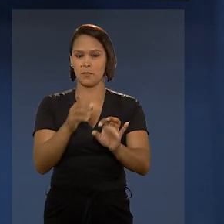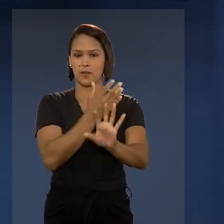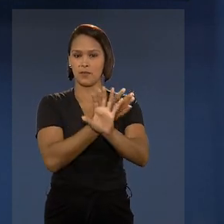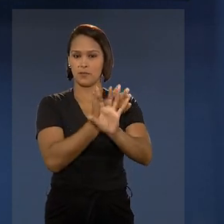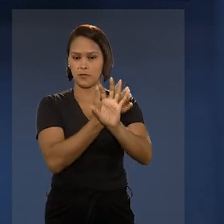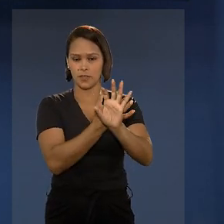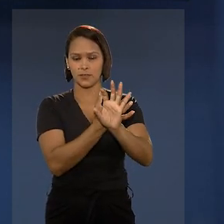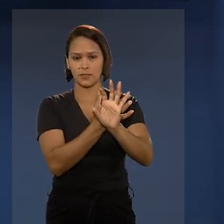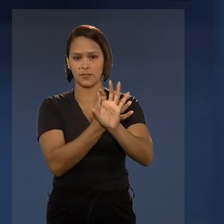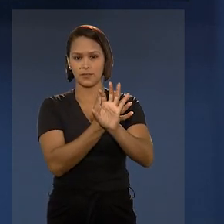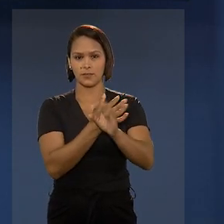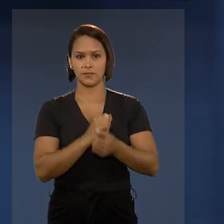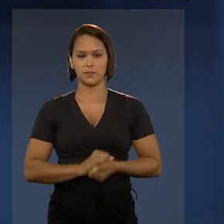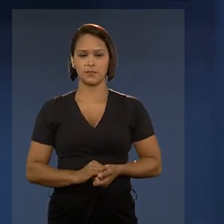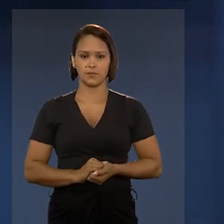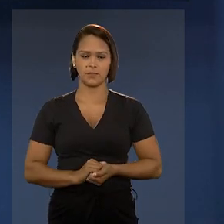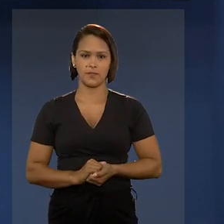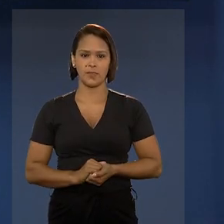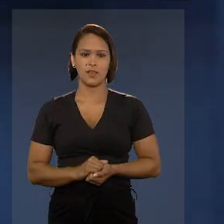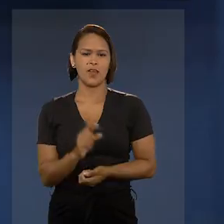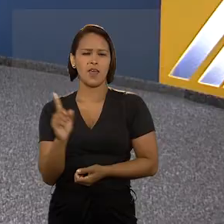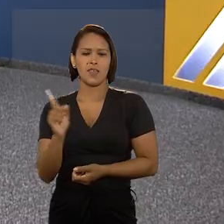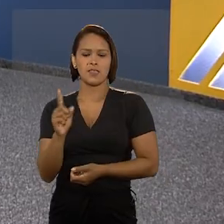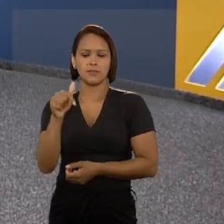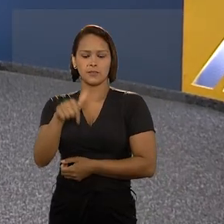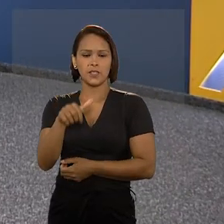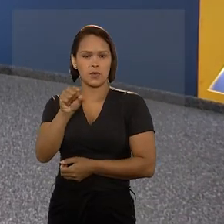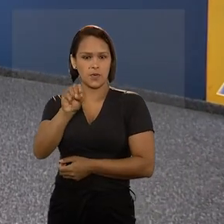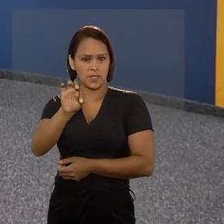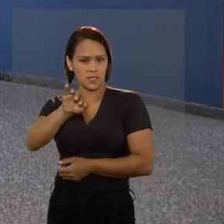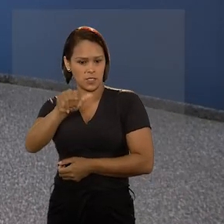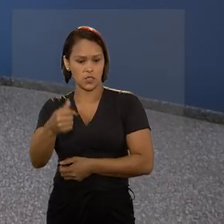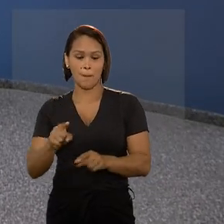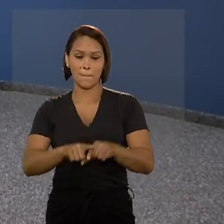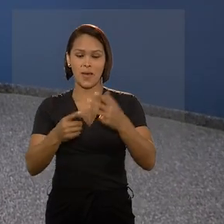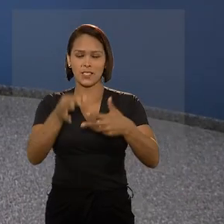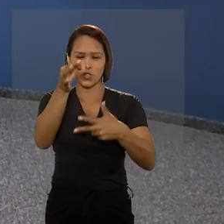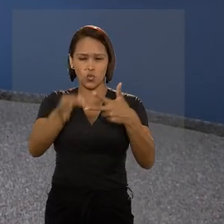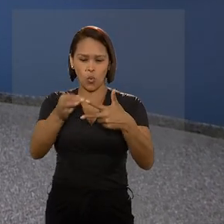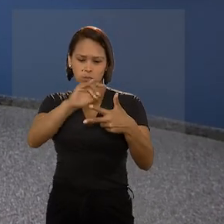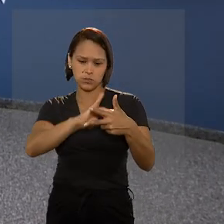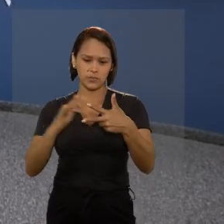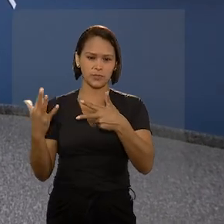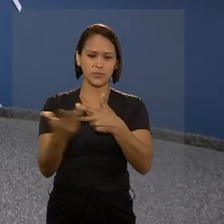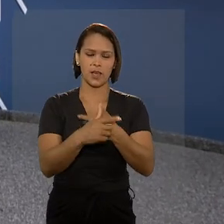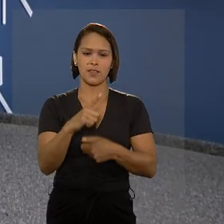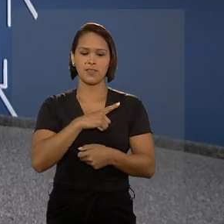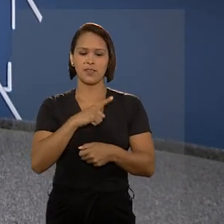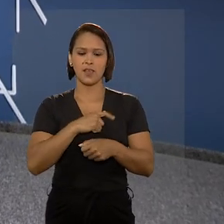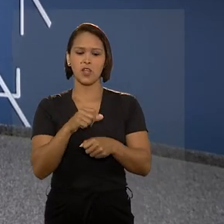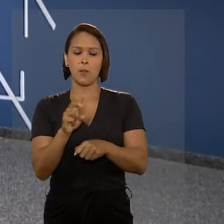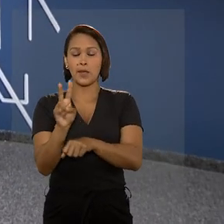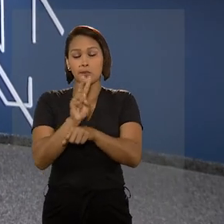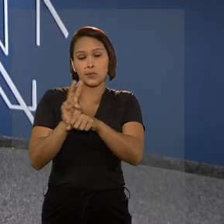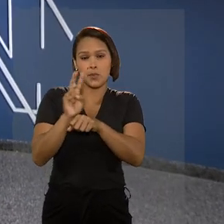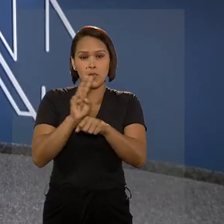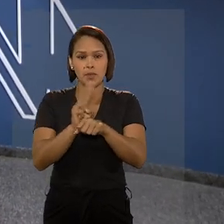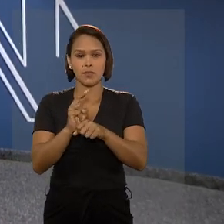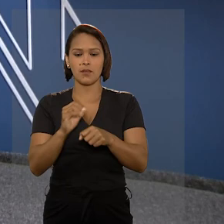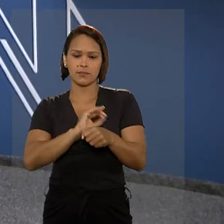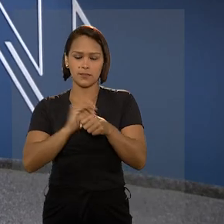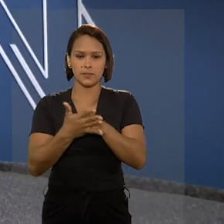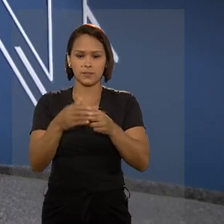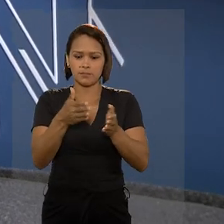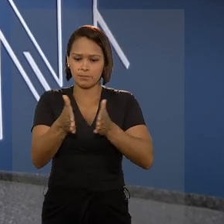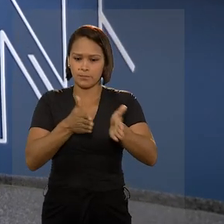estão sendo realizadas virtualmente. Não só o STJ, mas todo o Judiciário tem tomado medidas durante a